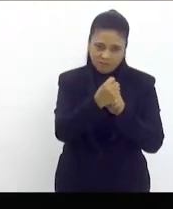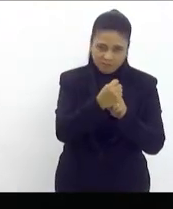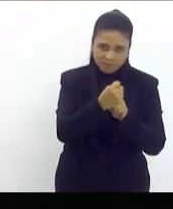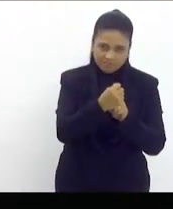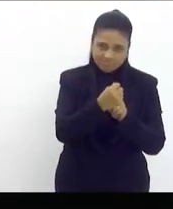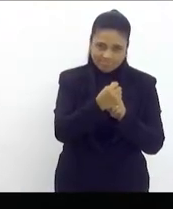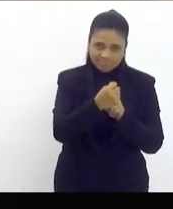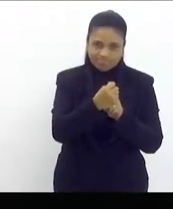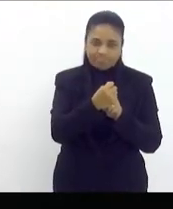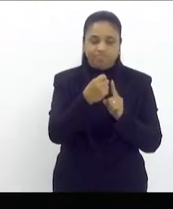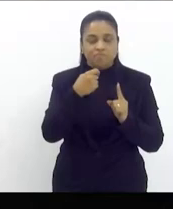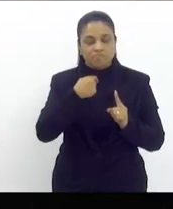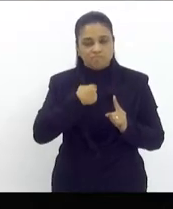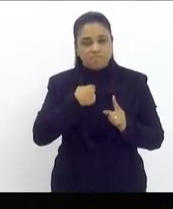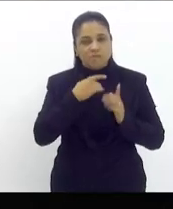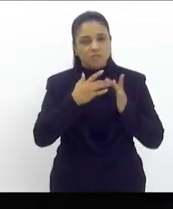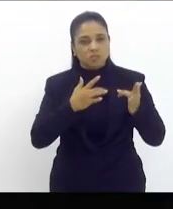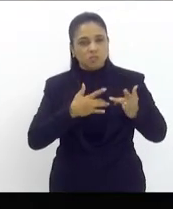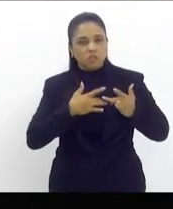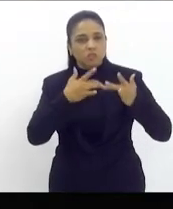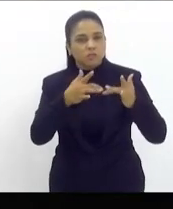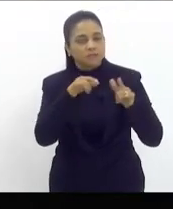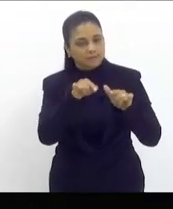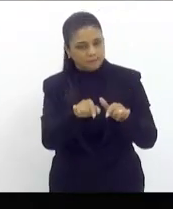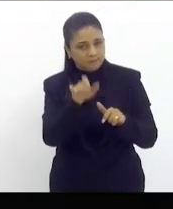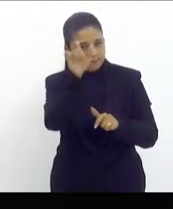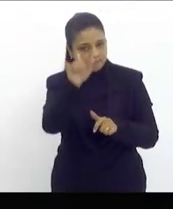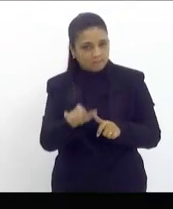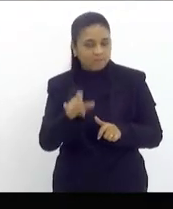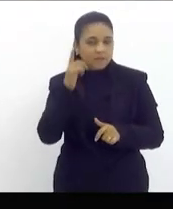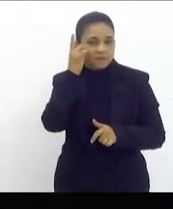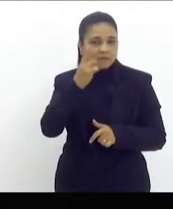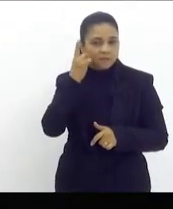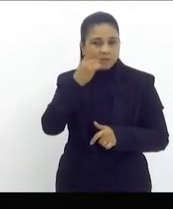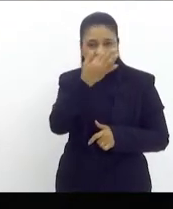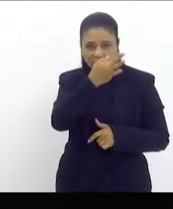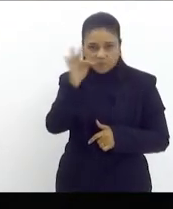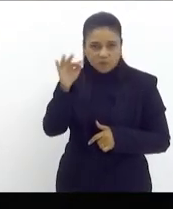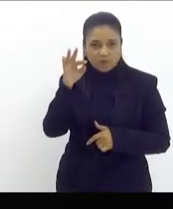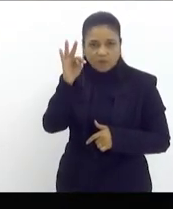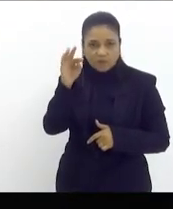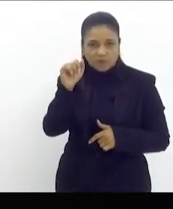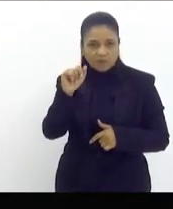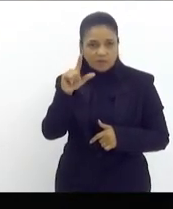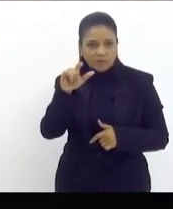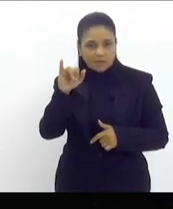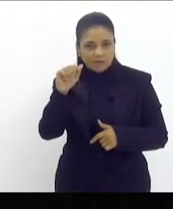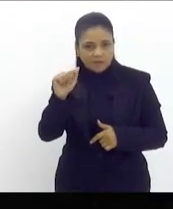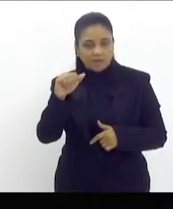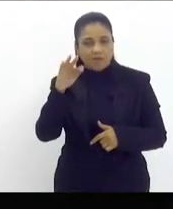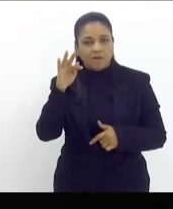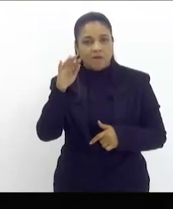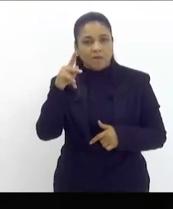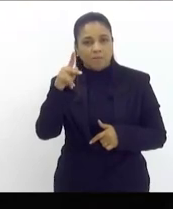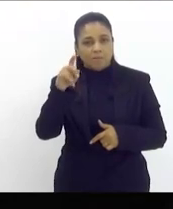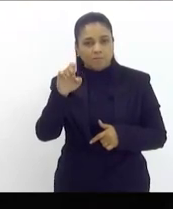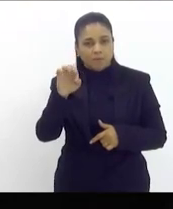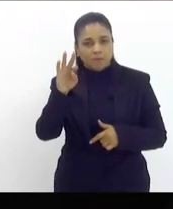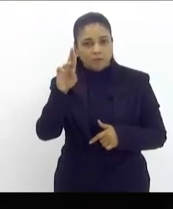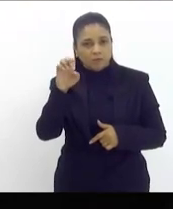aqui deixar a minha solidariedade a deputada federal Talíria Petrone não só pela sua